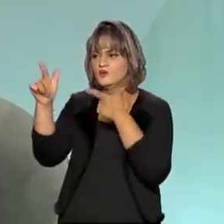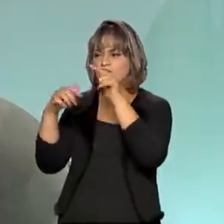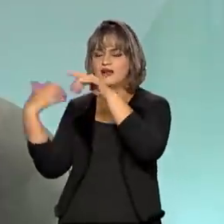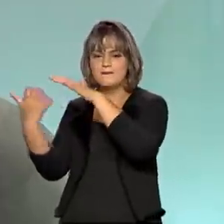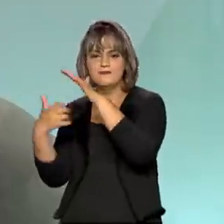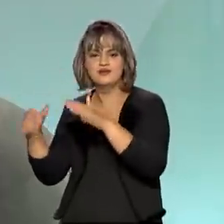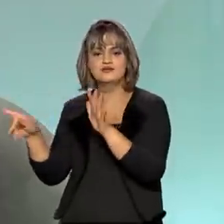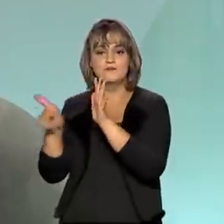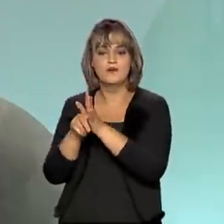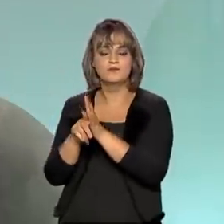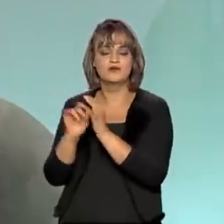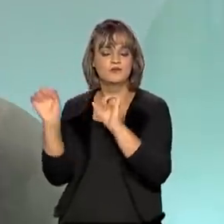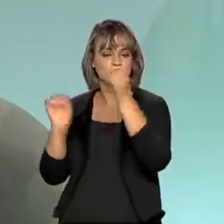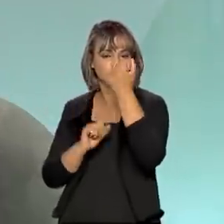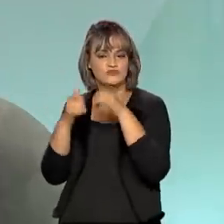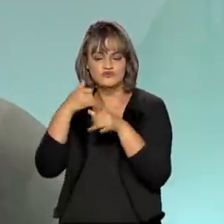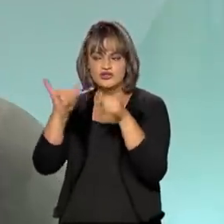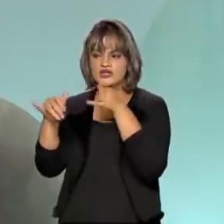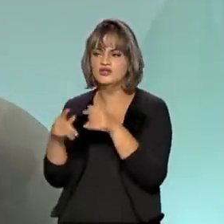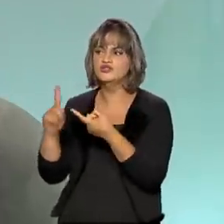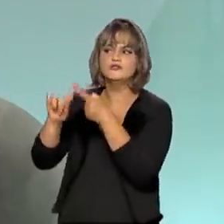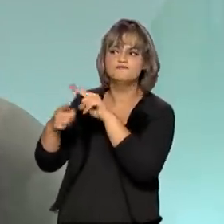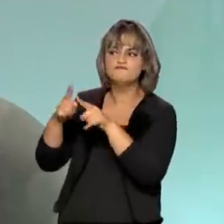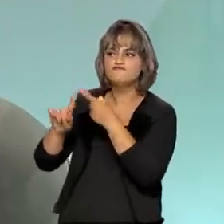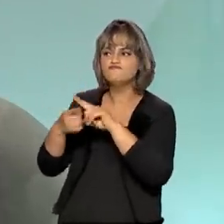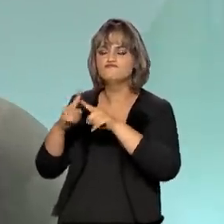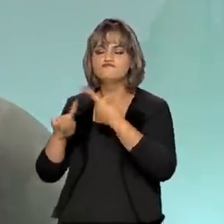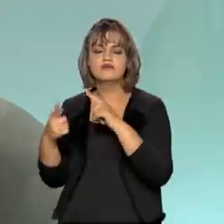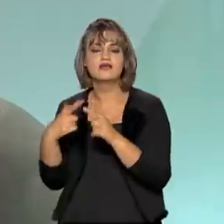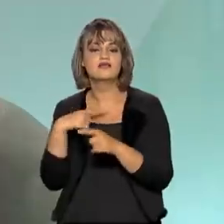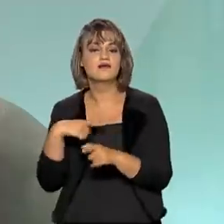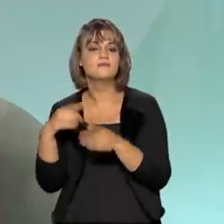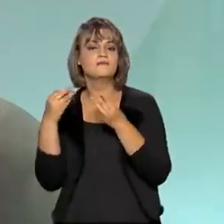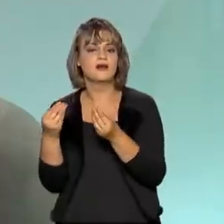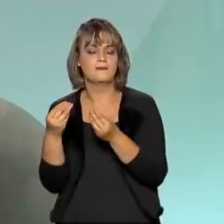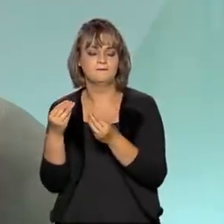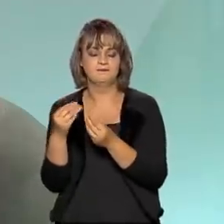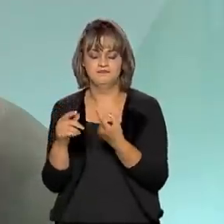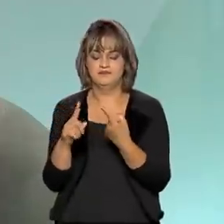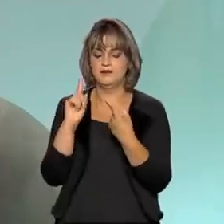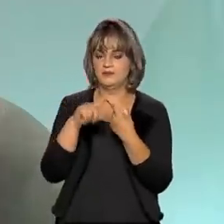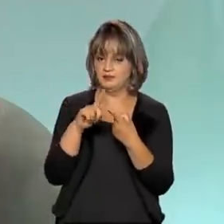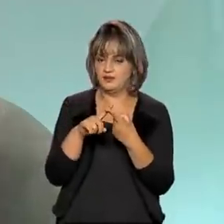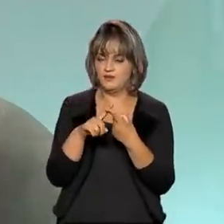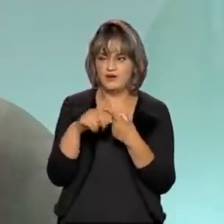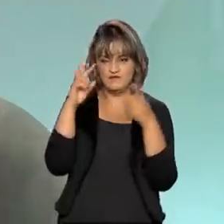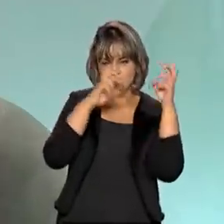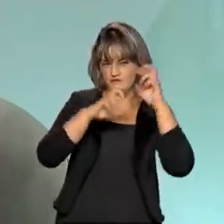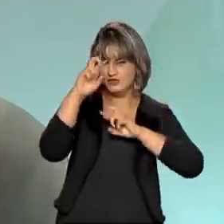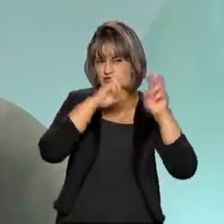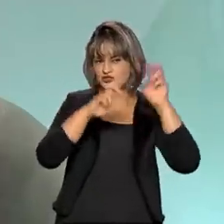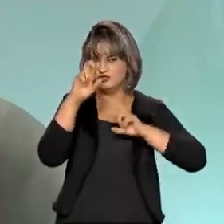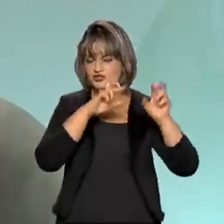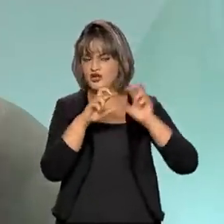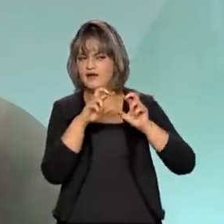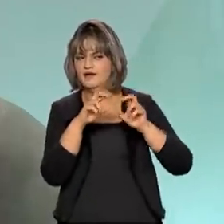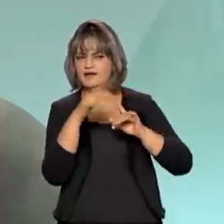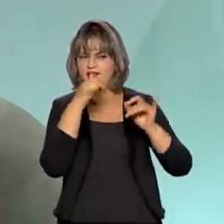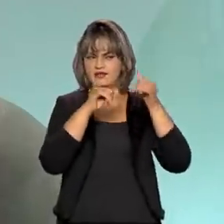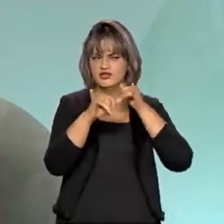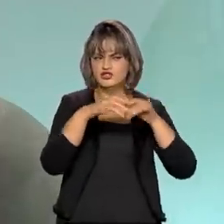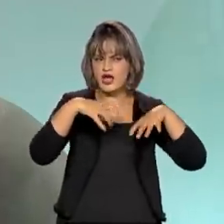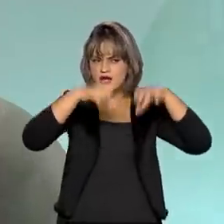instituições que compõem o setor elétrico para, primeiro, fazer esse monitoramento de caráter permanente